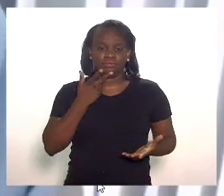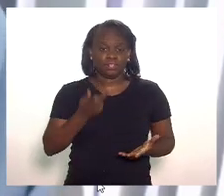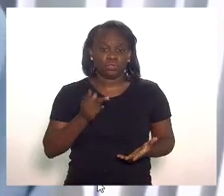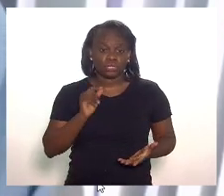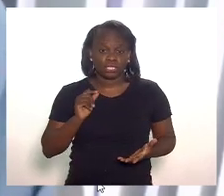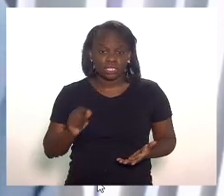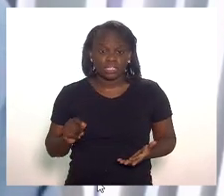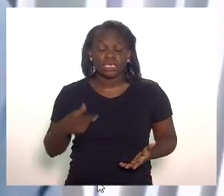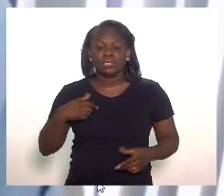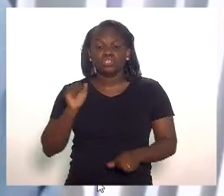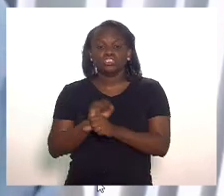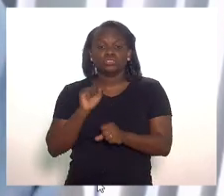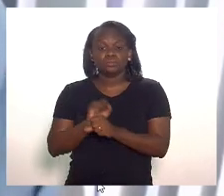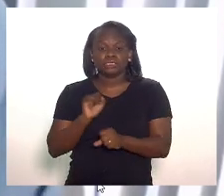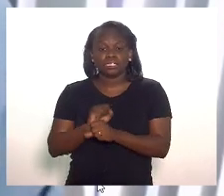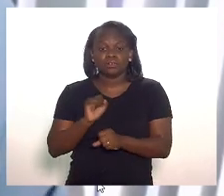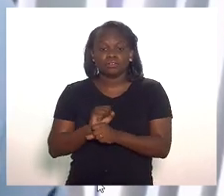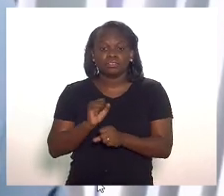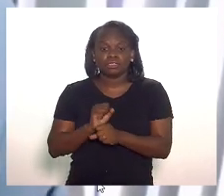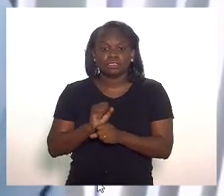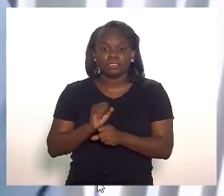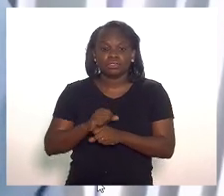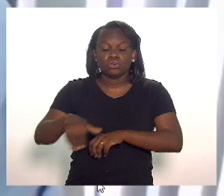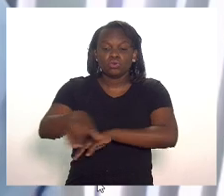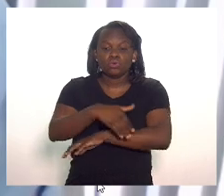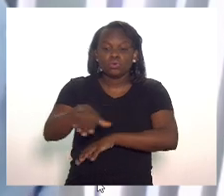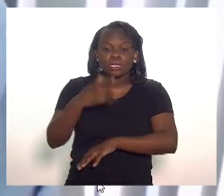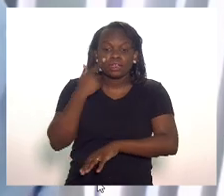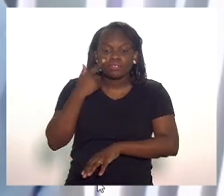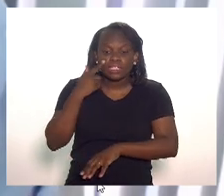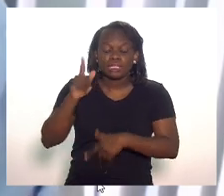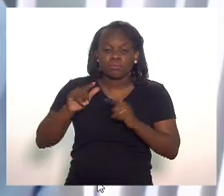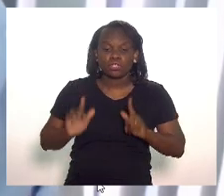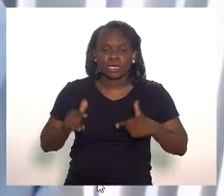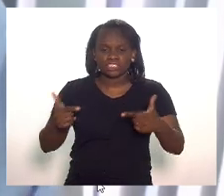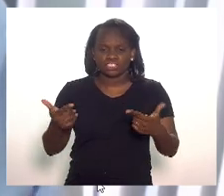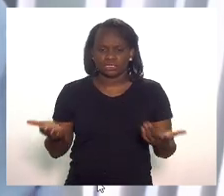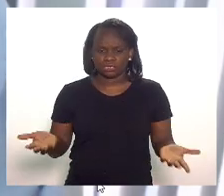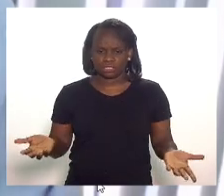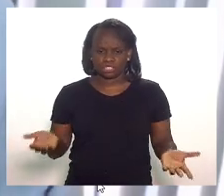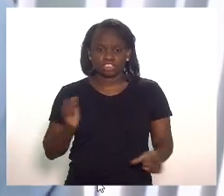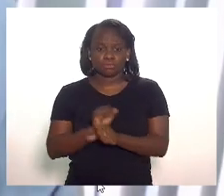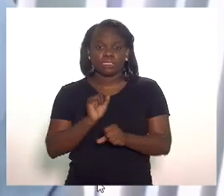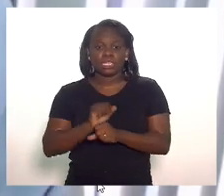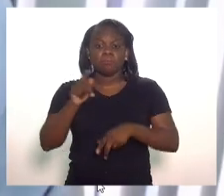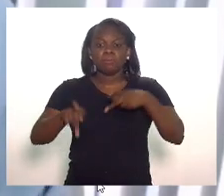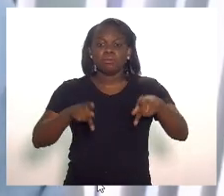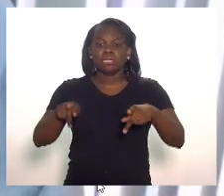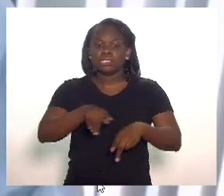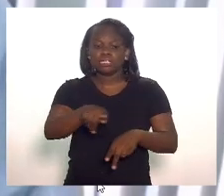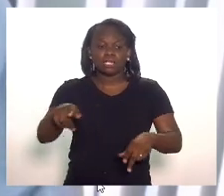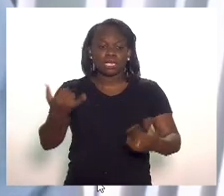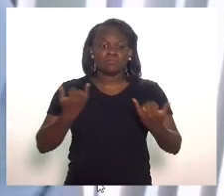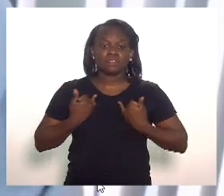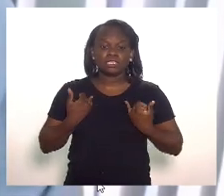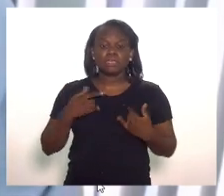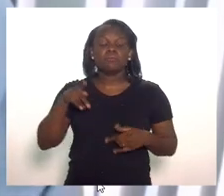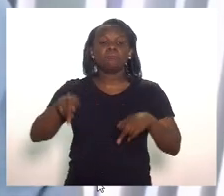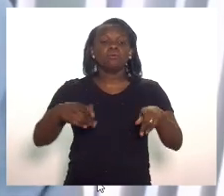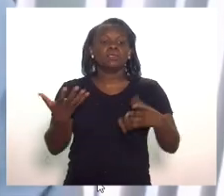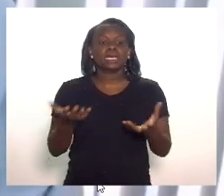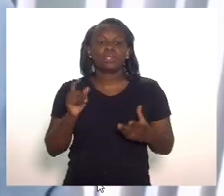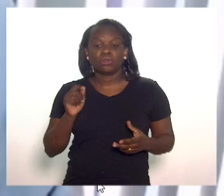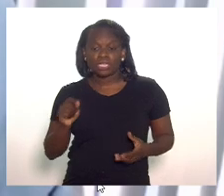disse que está esperando um sinal das ruas para agir deputado Luiz Paulo um sinal do povo para agir o que o povo quer